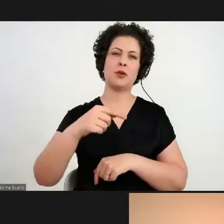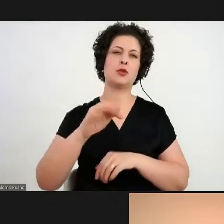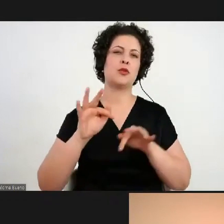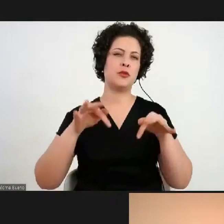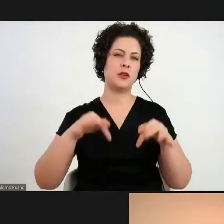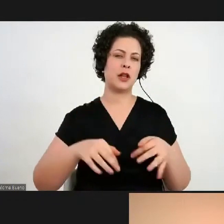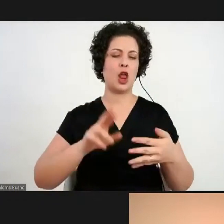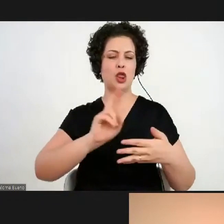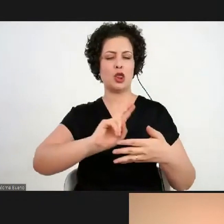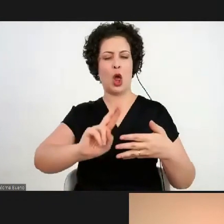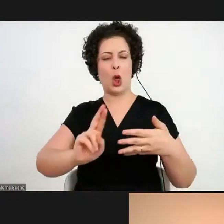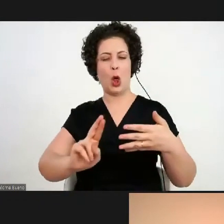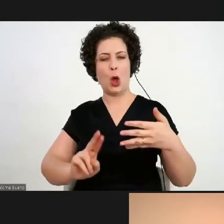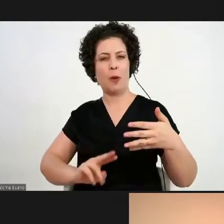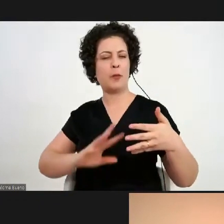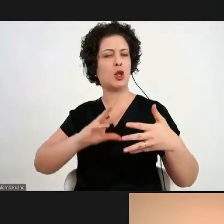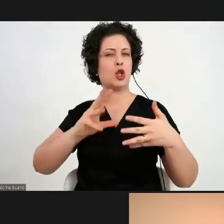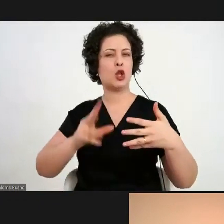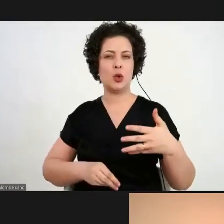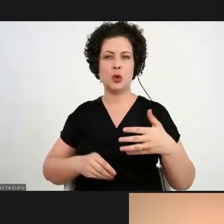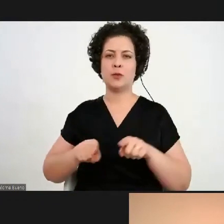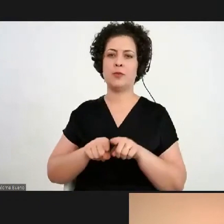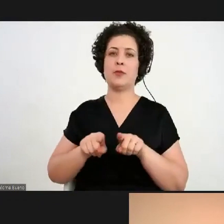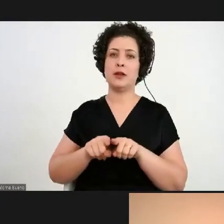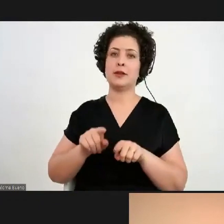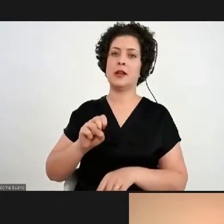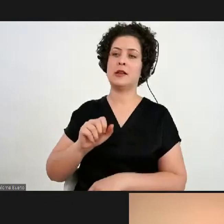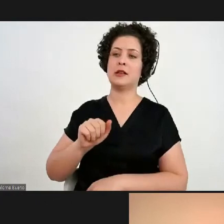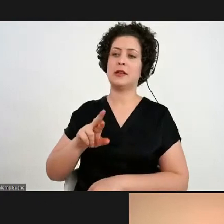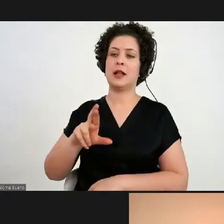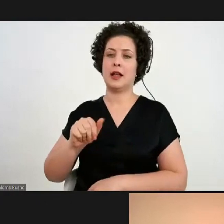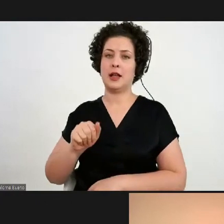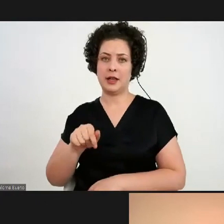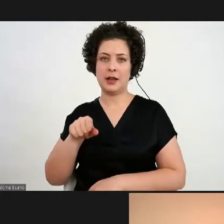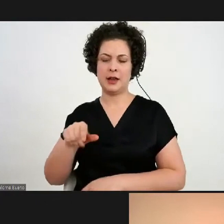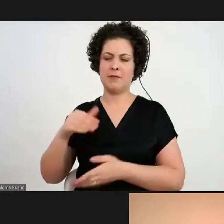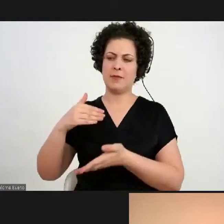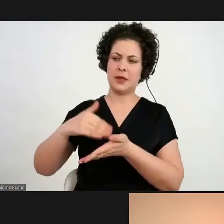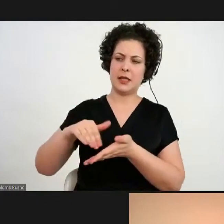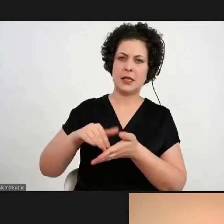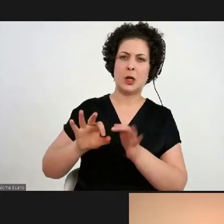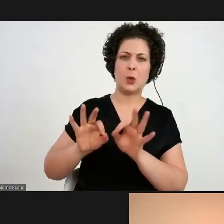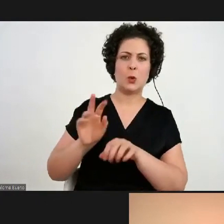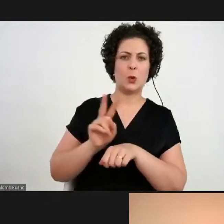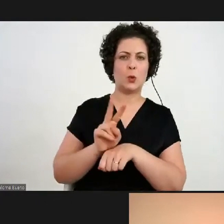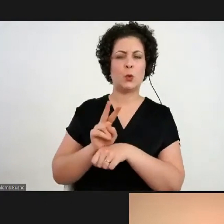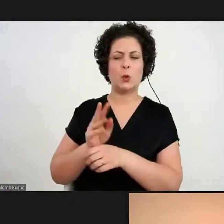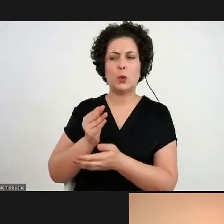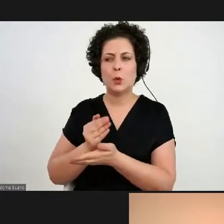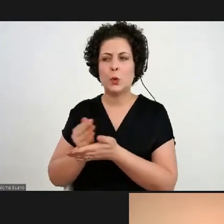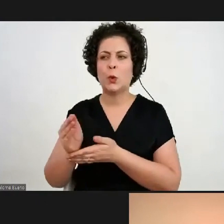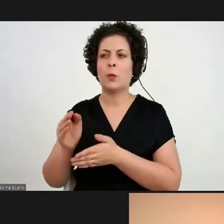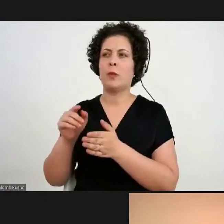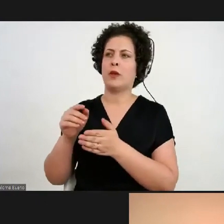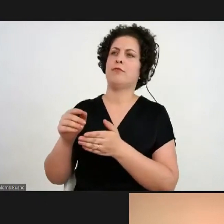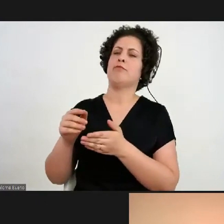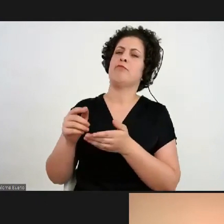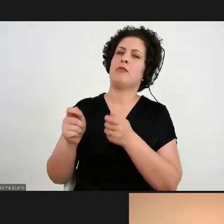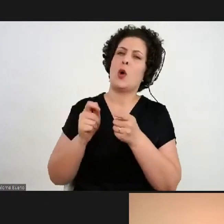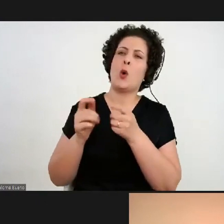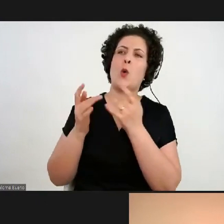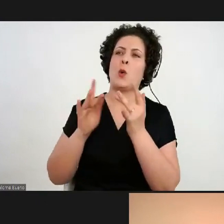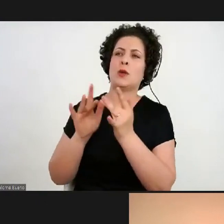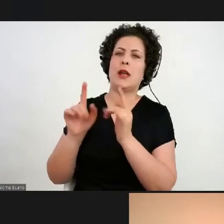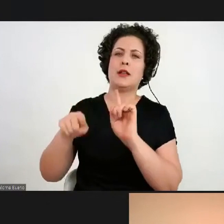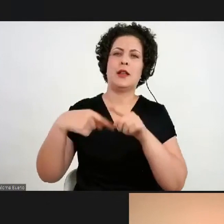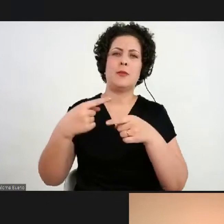todos, mas destacar também a presença da Sara, qual é bom, que secretariou todo o evento desde o comecinho e vai continuar ainda na pós